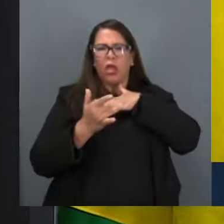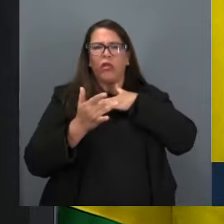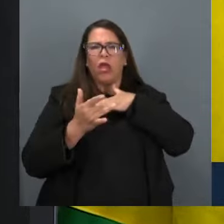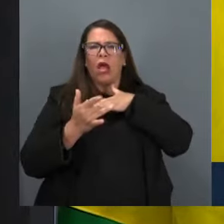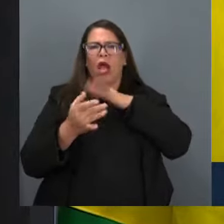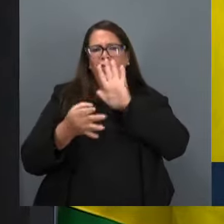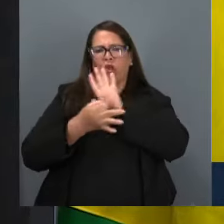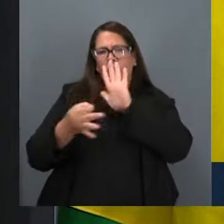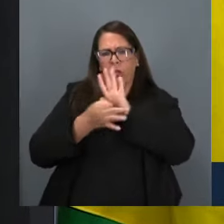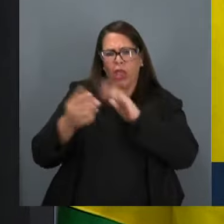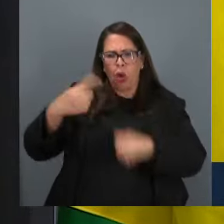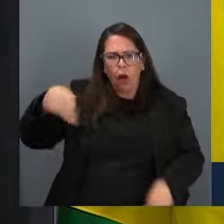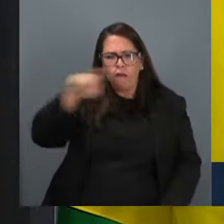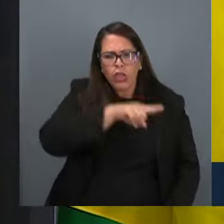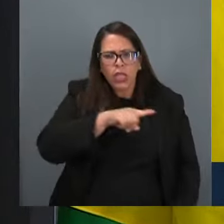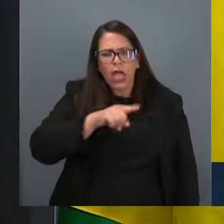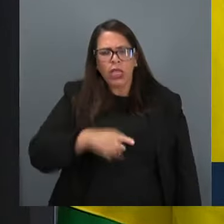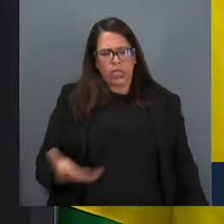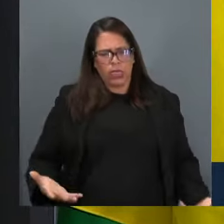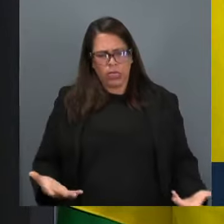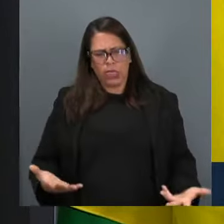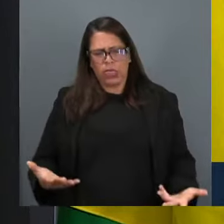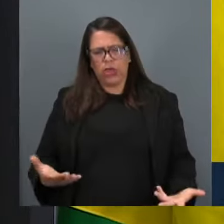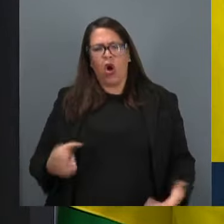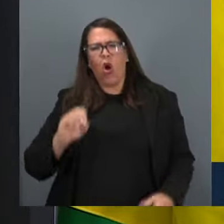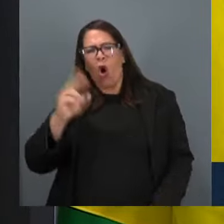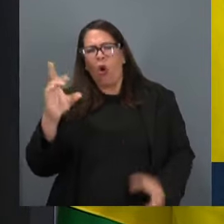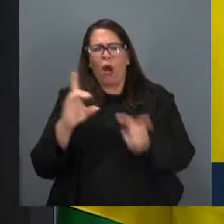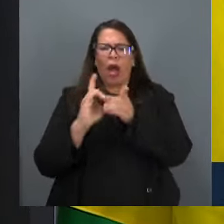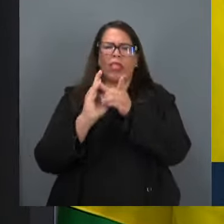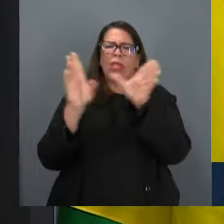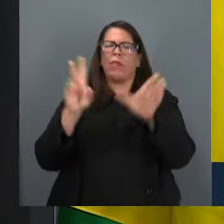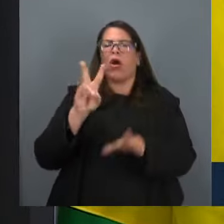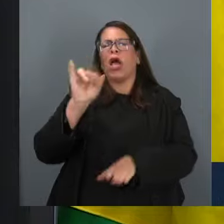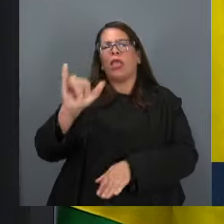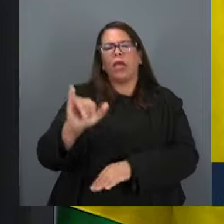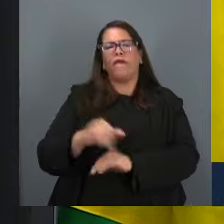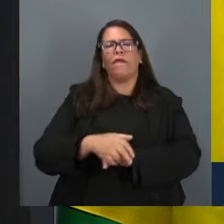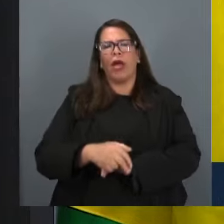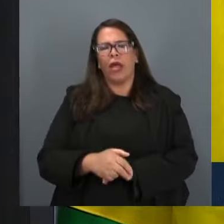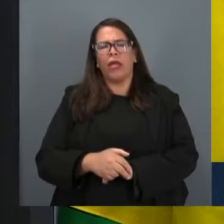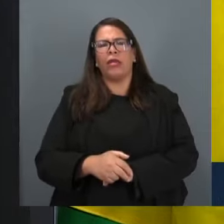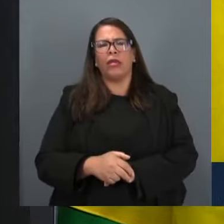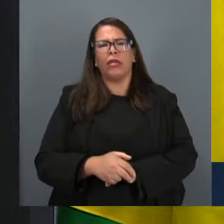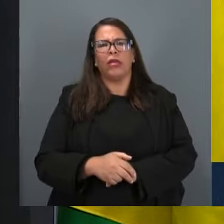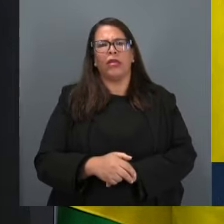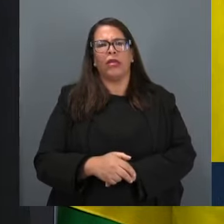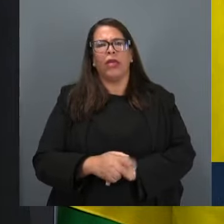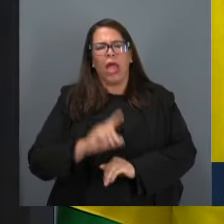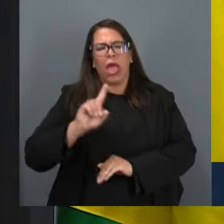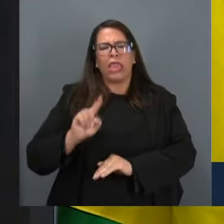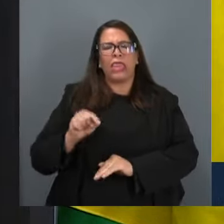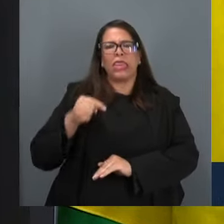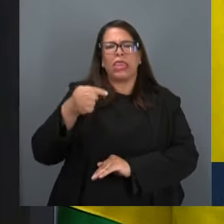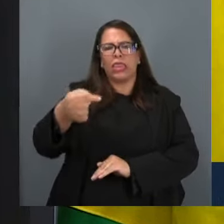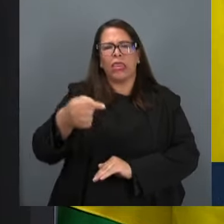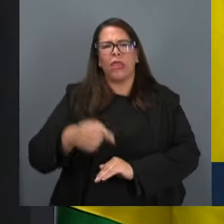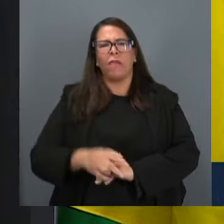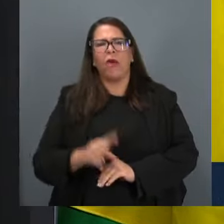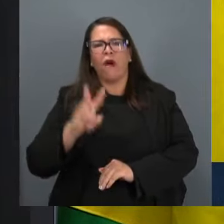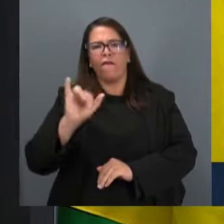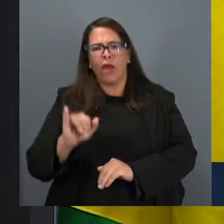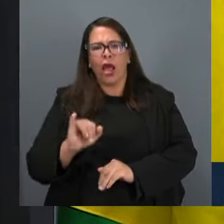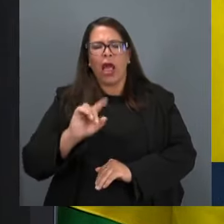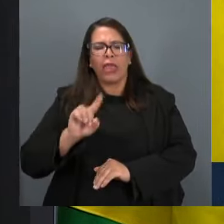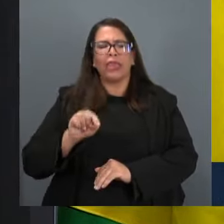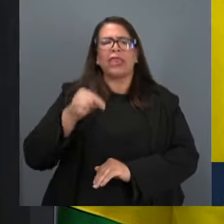críticas a vocês? Ou também a democracia vai ser depois, vai ficar